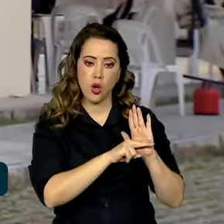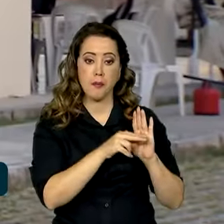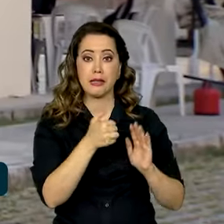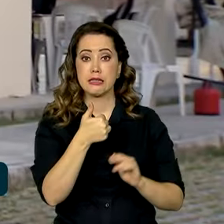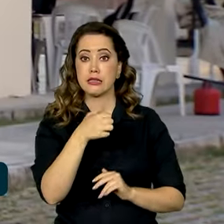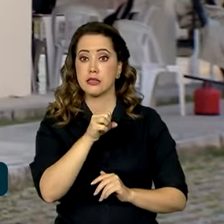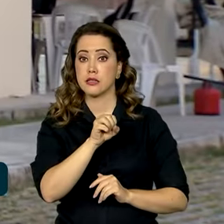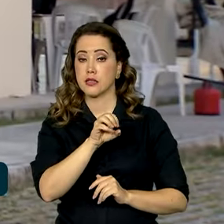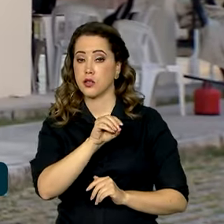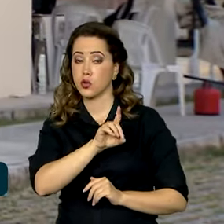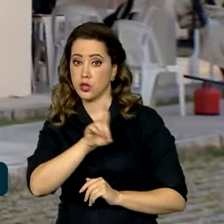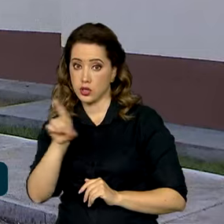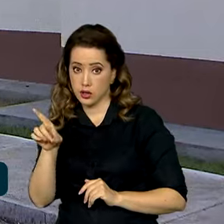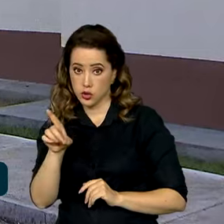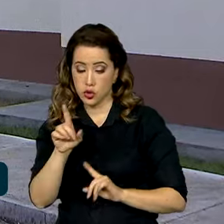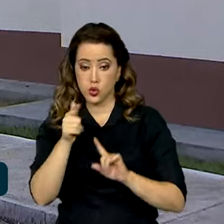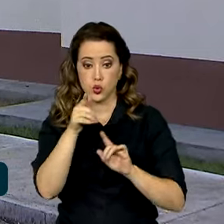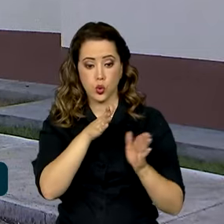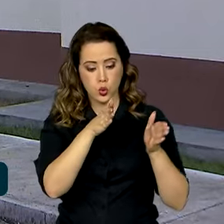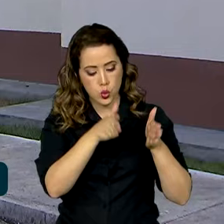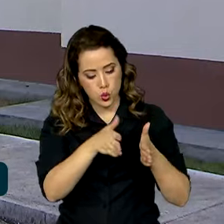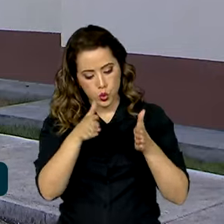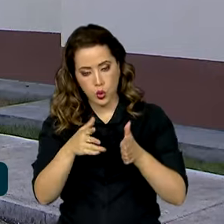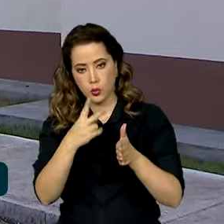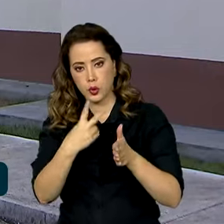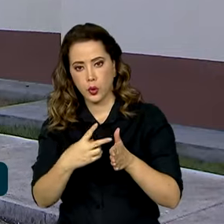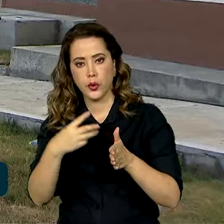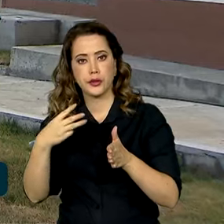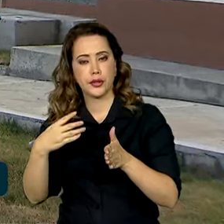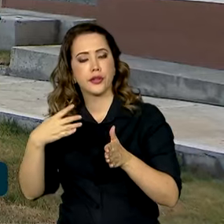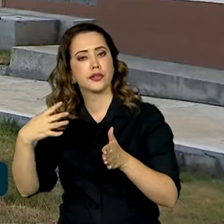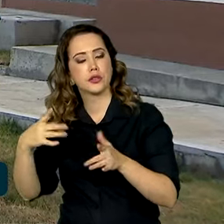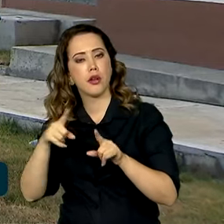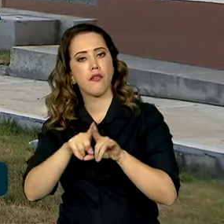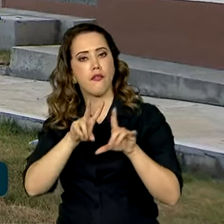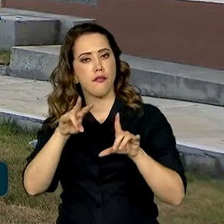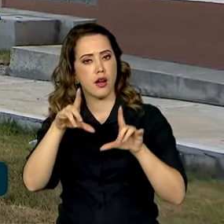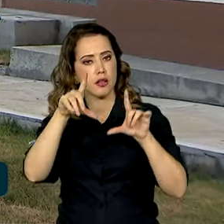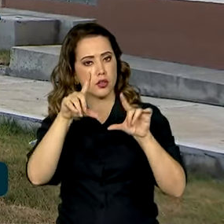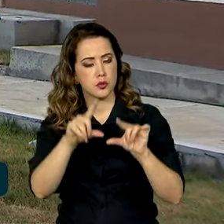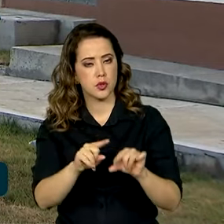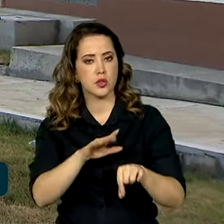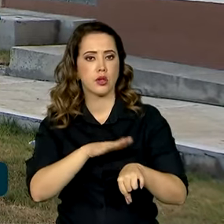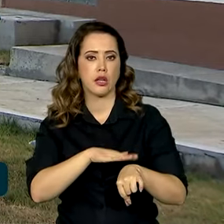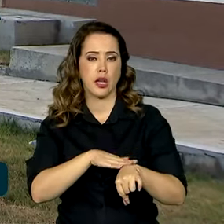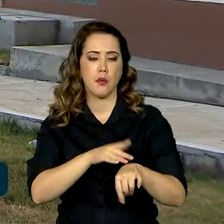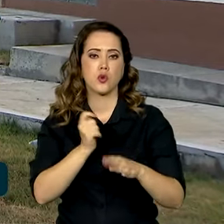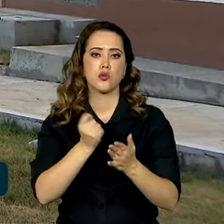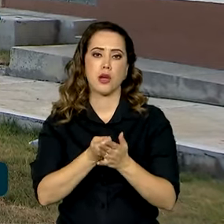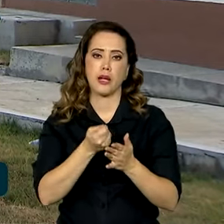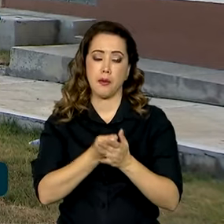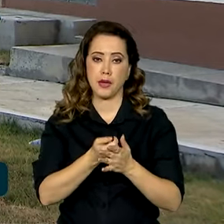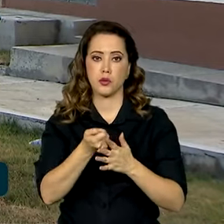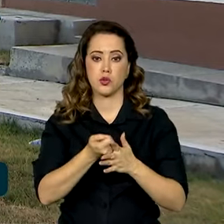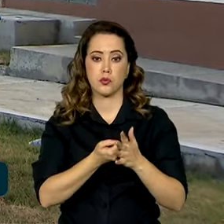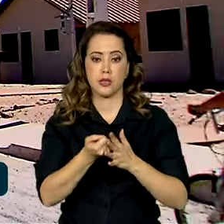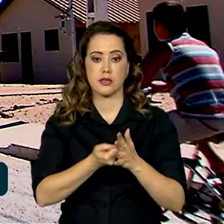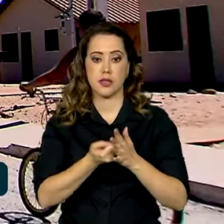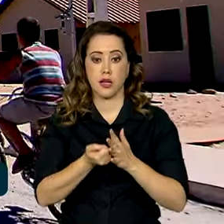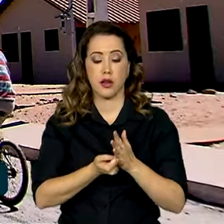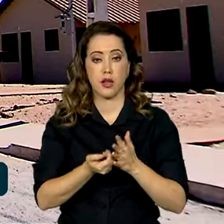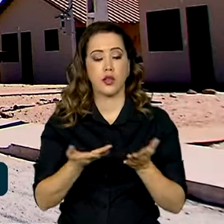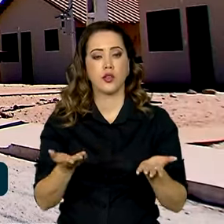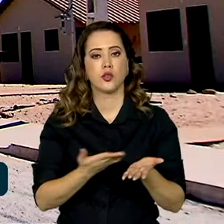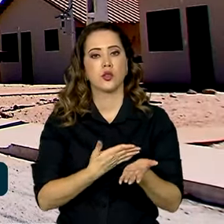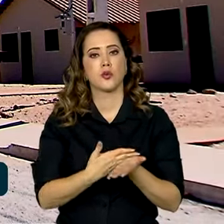dias. Para as outras faixas do programa, haverá uma redução do tempo de pagamento da prestação, que a partir